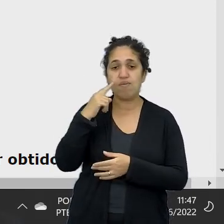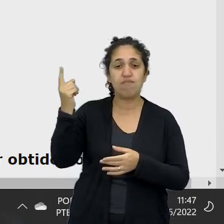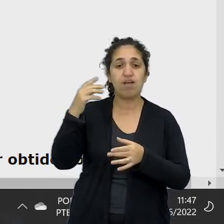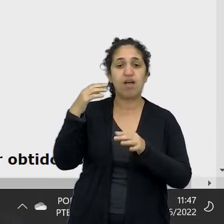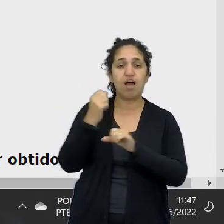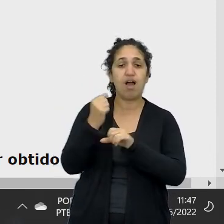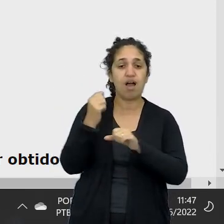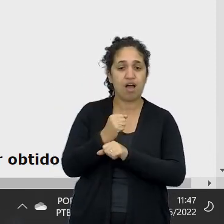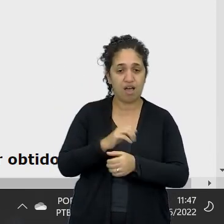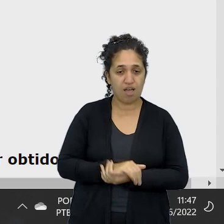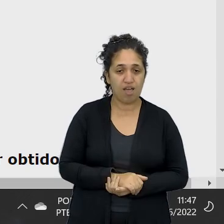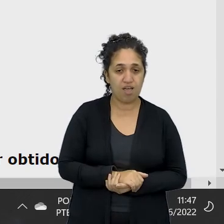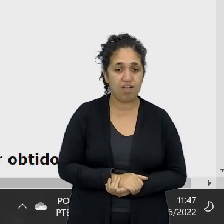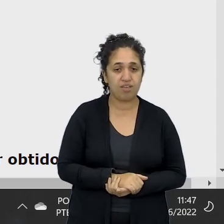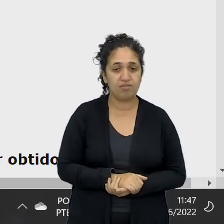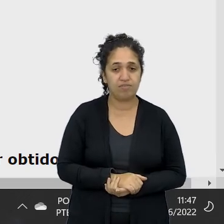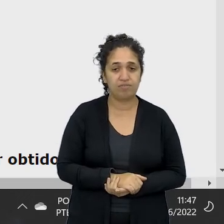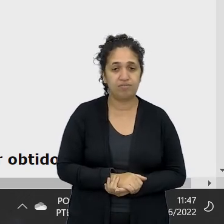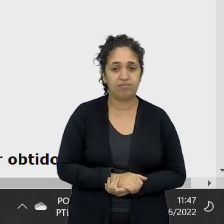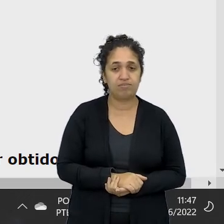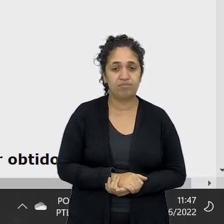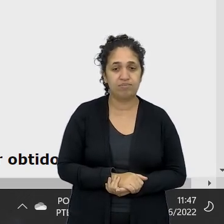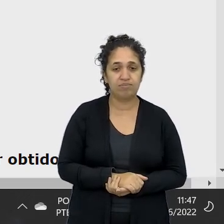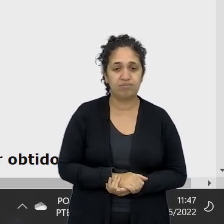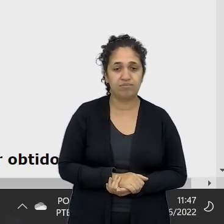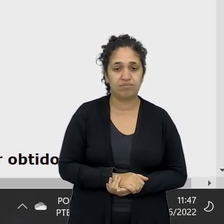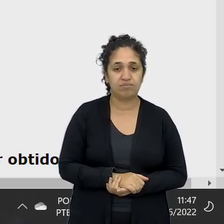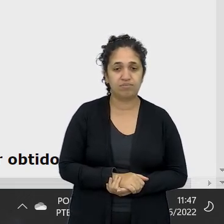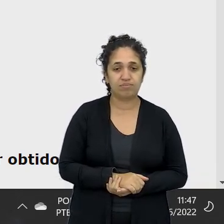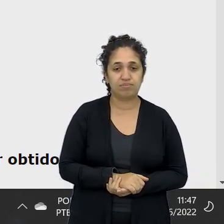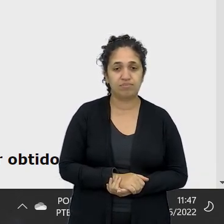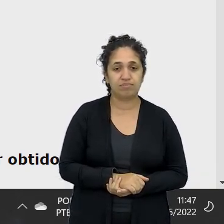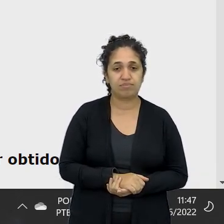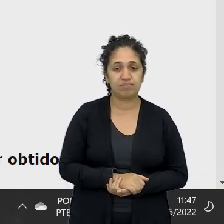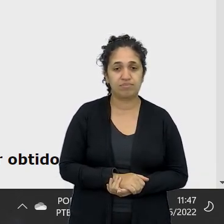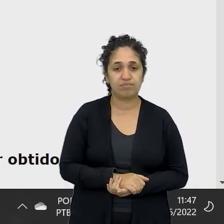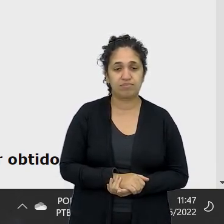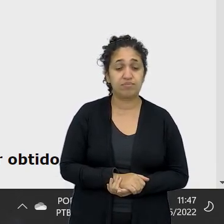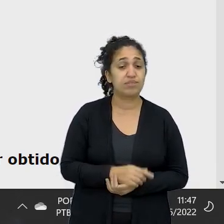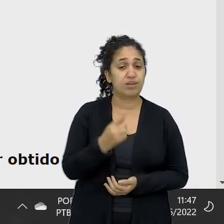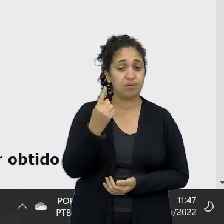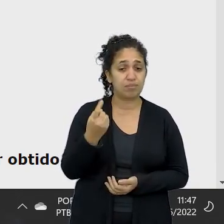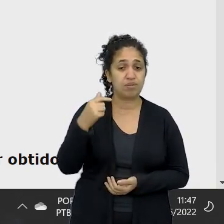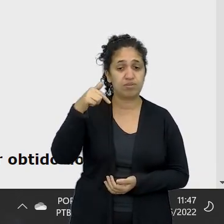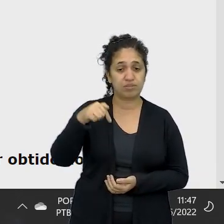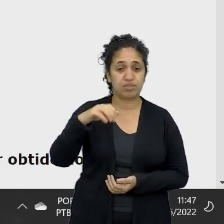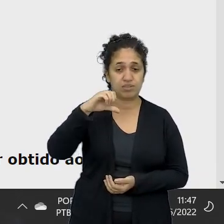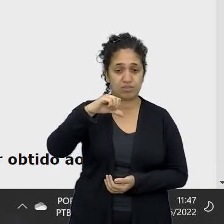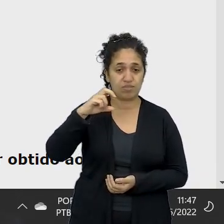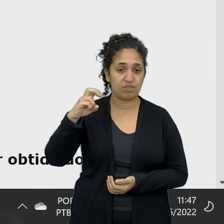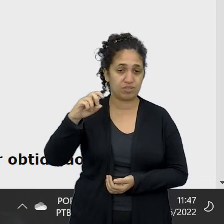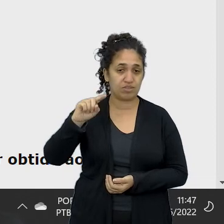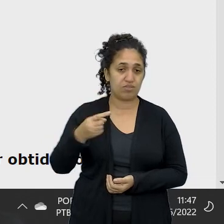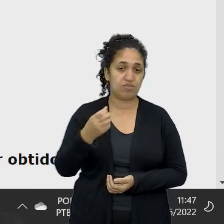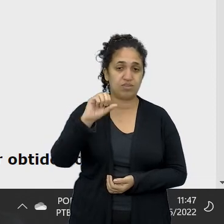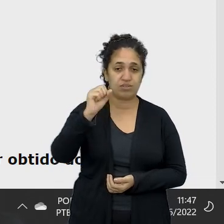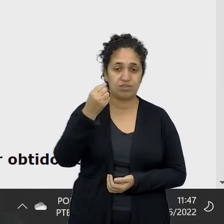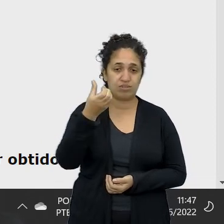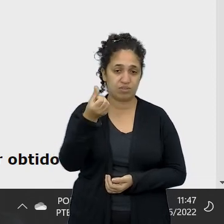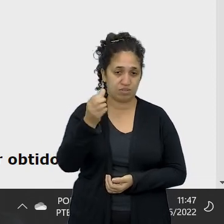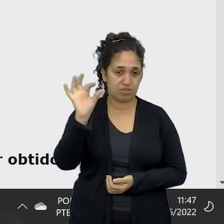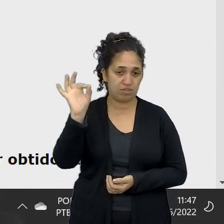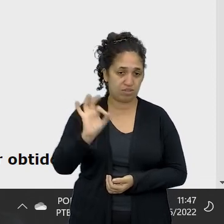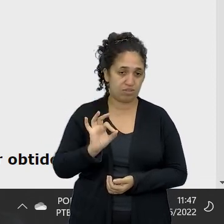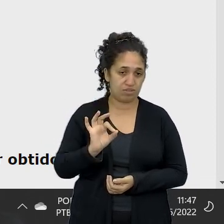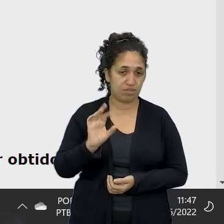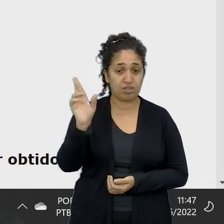vamos ver quanto aí a gente recebe tendo esses R$,00 guardado em 12 meses. R$ 1.795,00